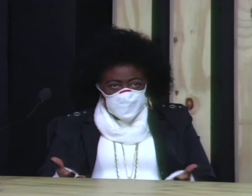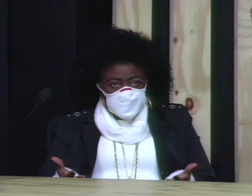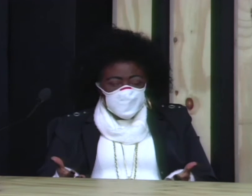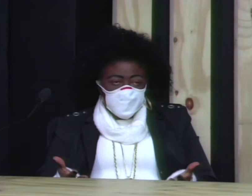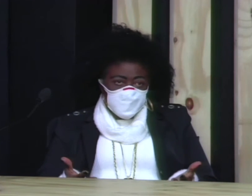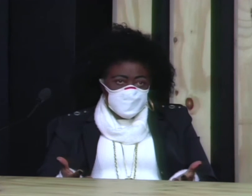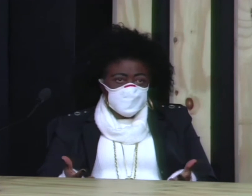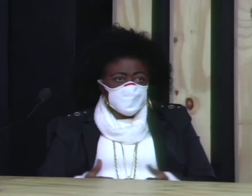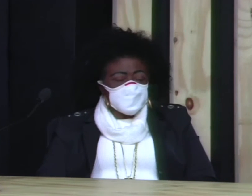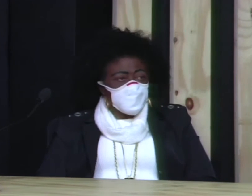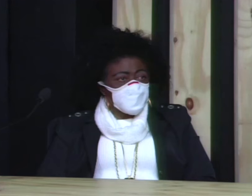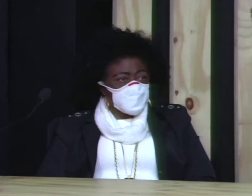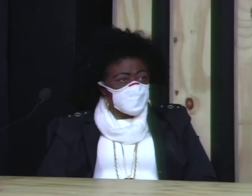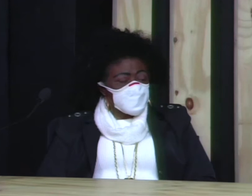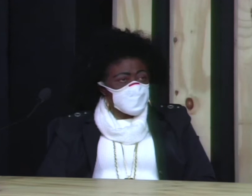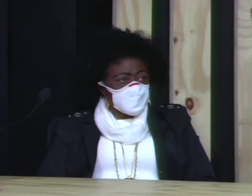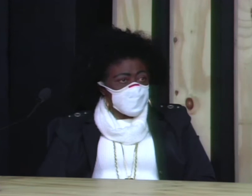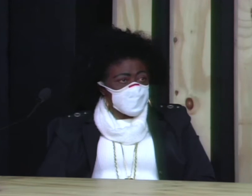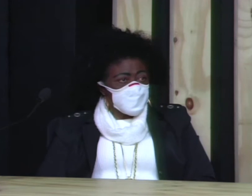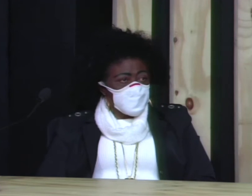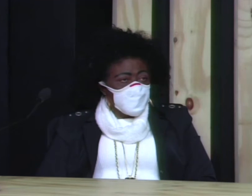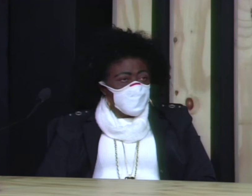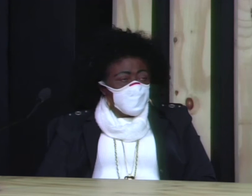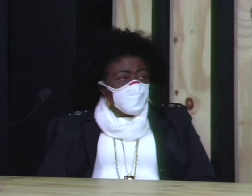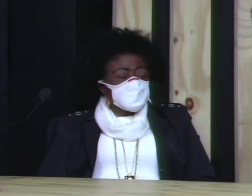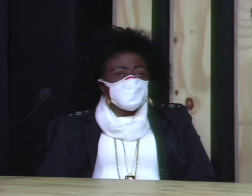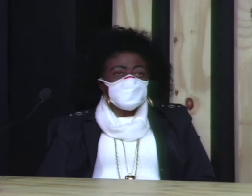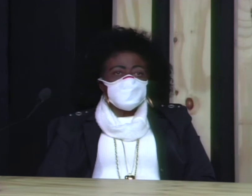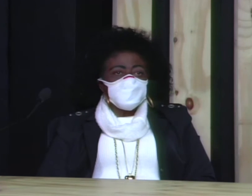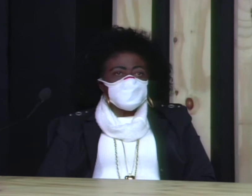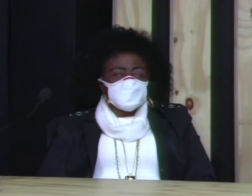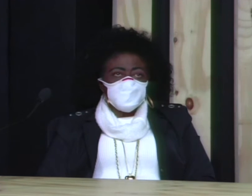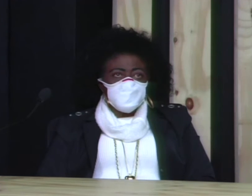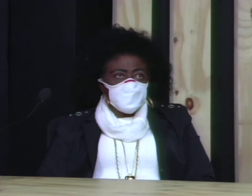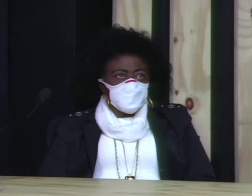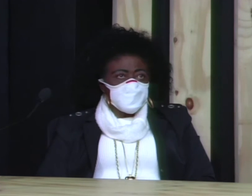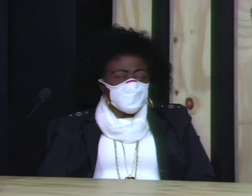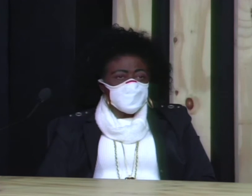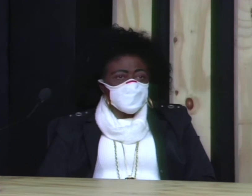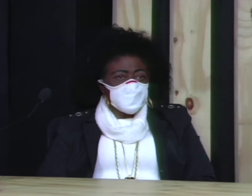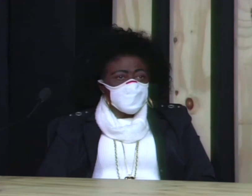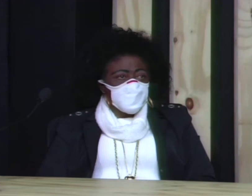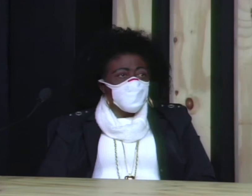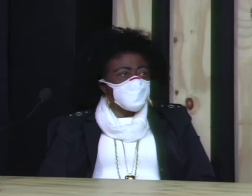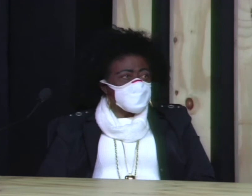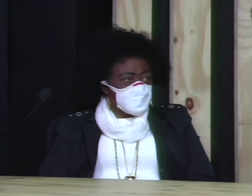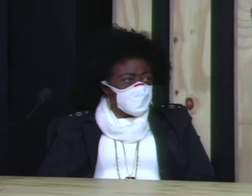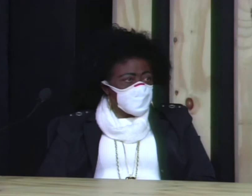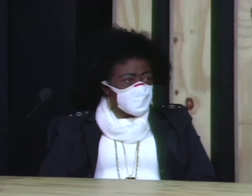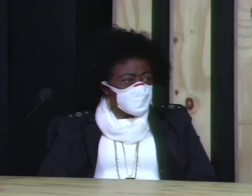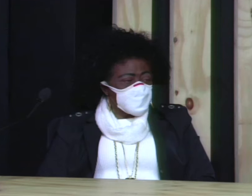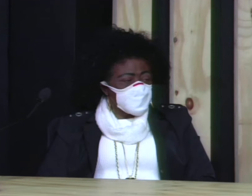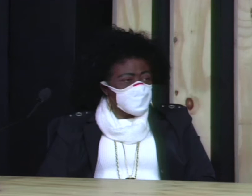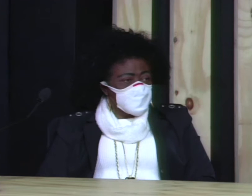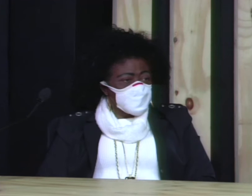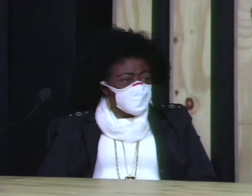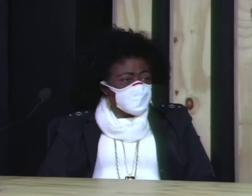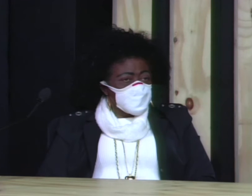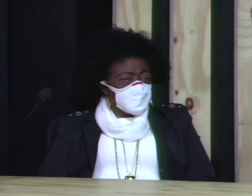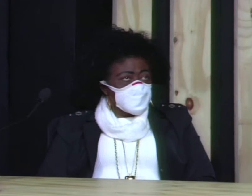obviamente, a força policial fosse utilizada. Essa primeira parte não foi obedecida,